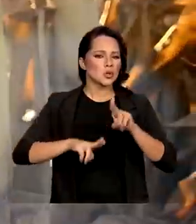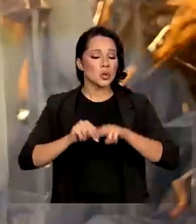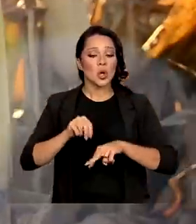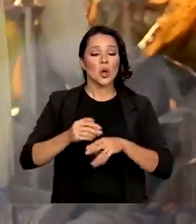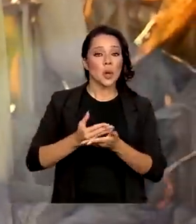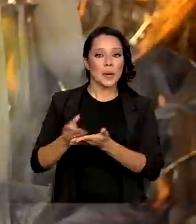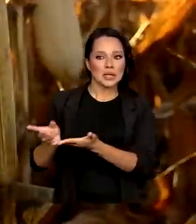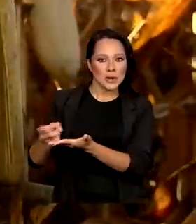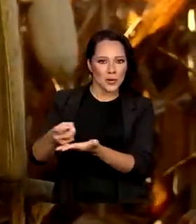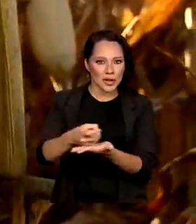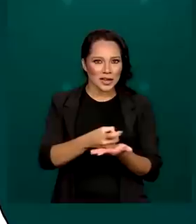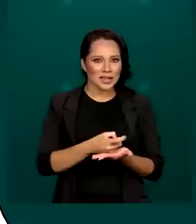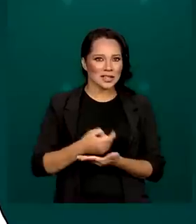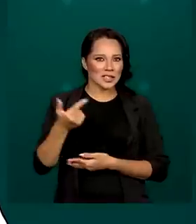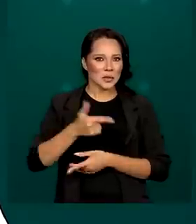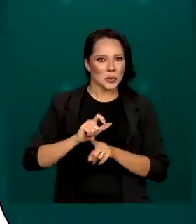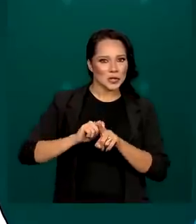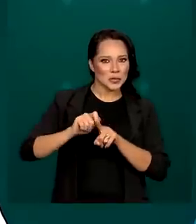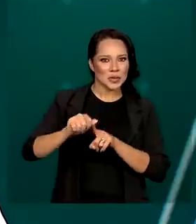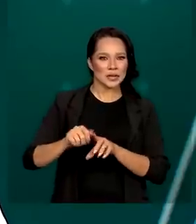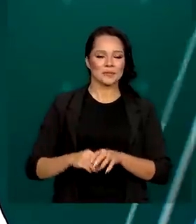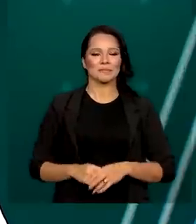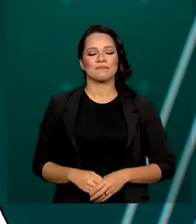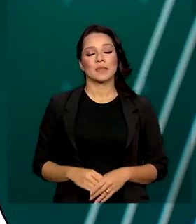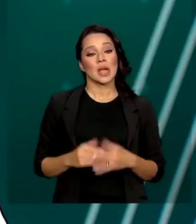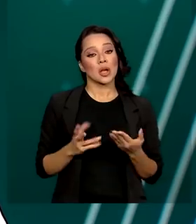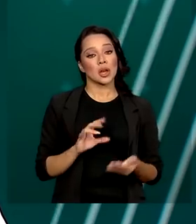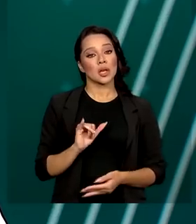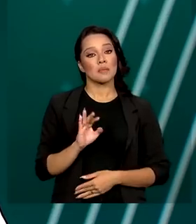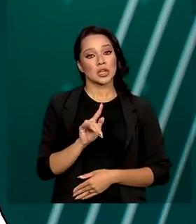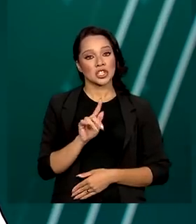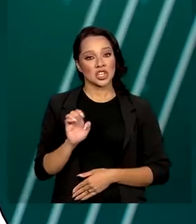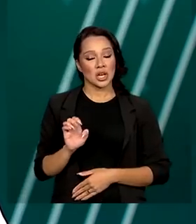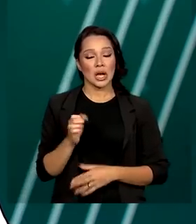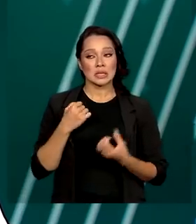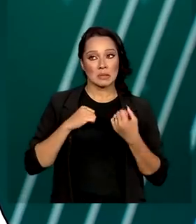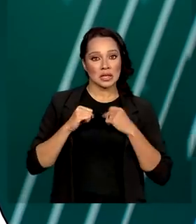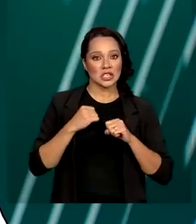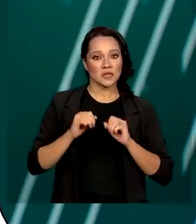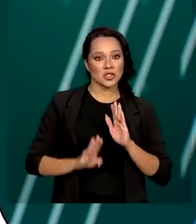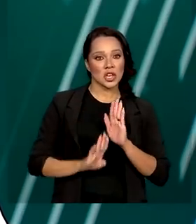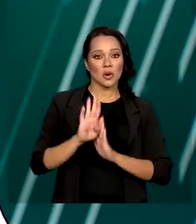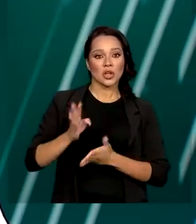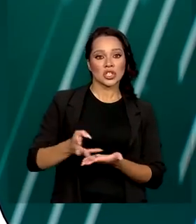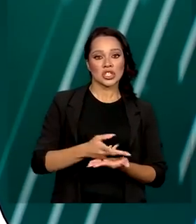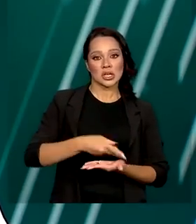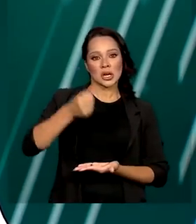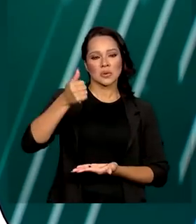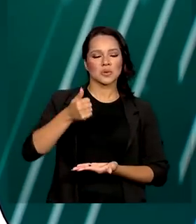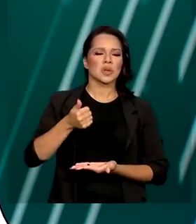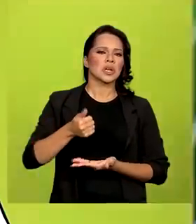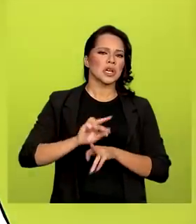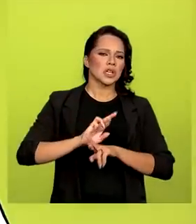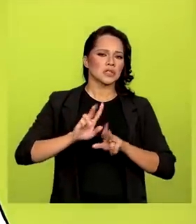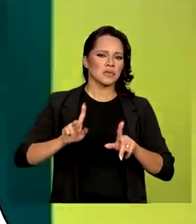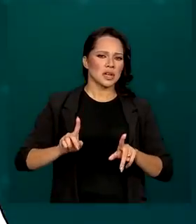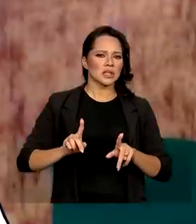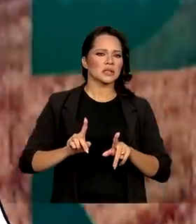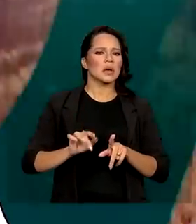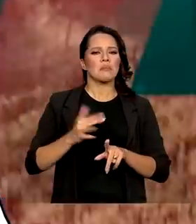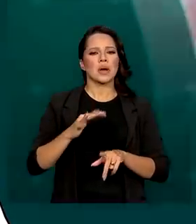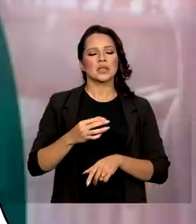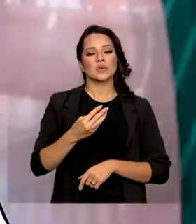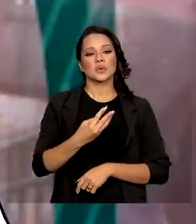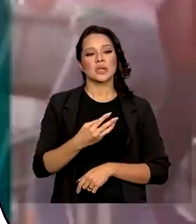colheita da segunda safra de milho. Já o IBGE projetou a safra recorde de grãos, cereais e leguminosas.